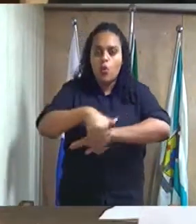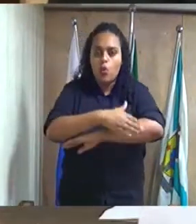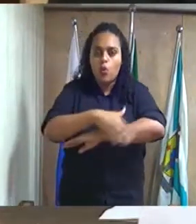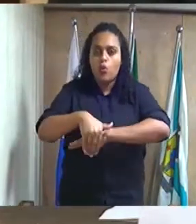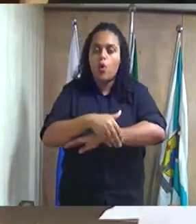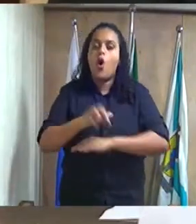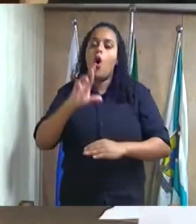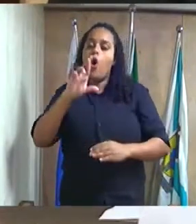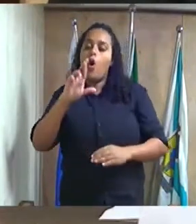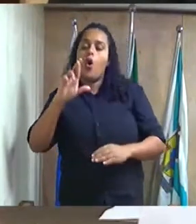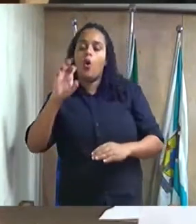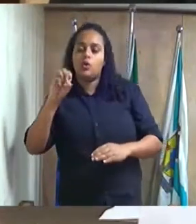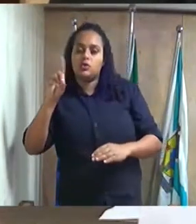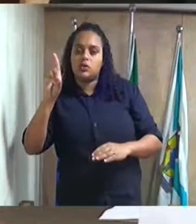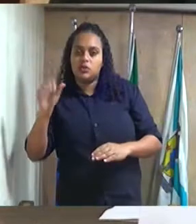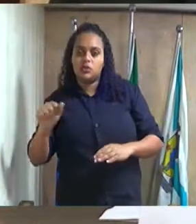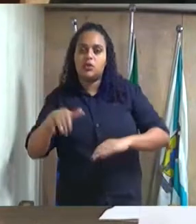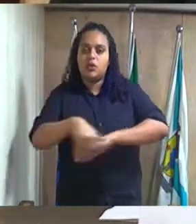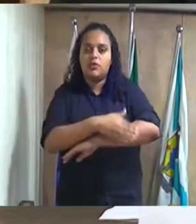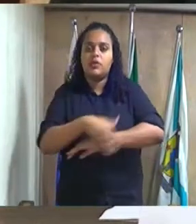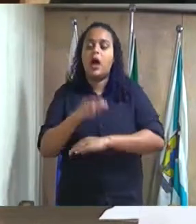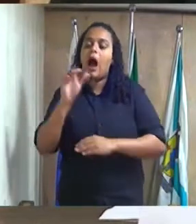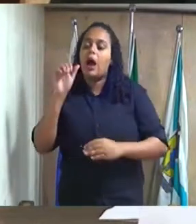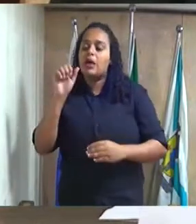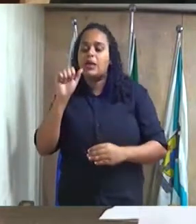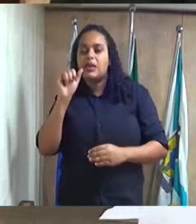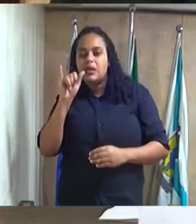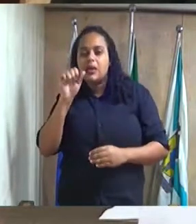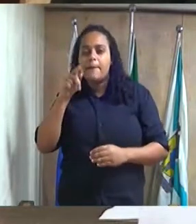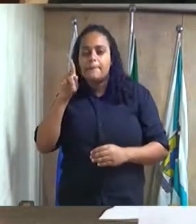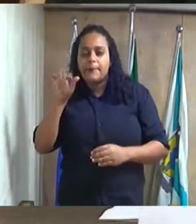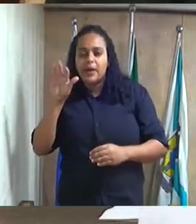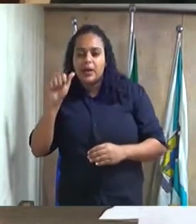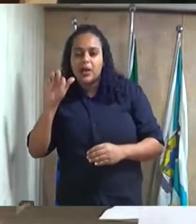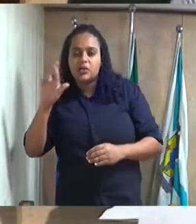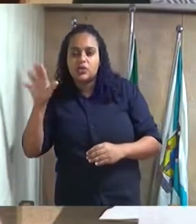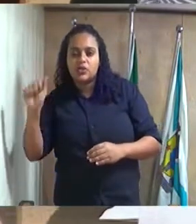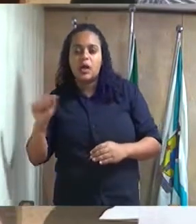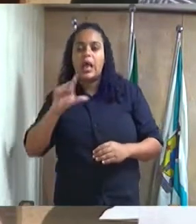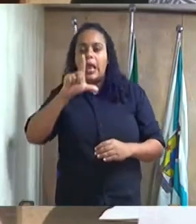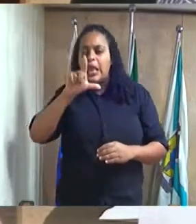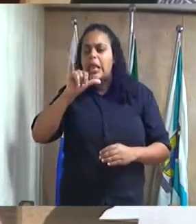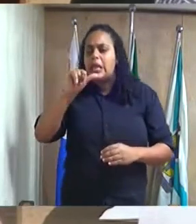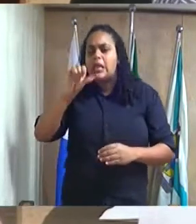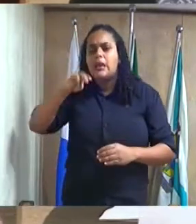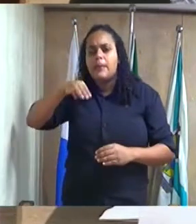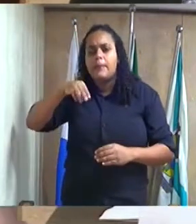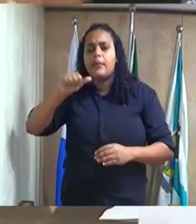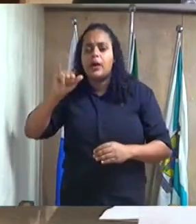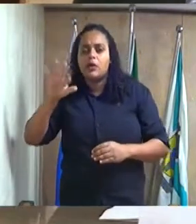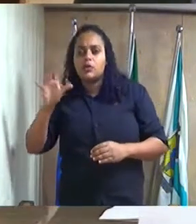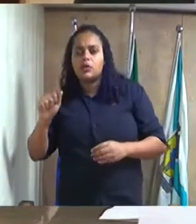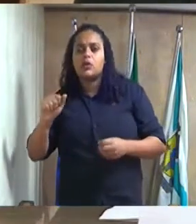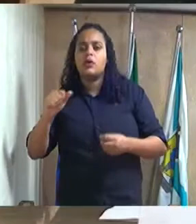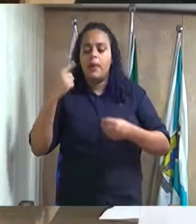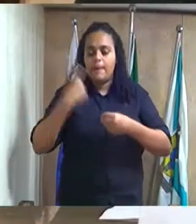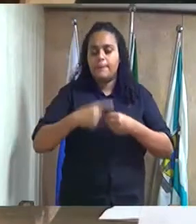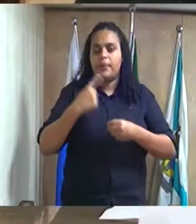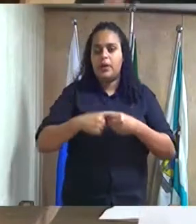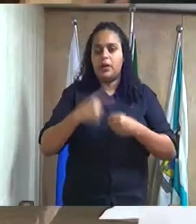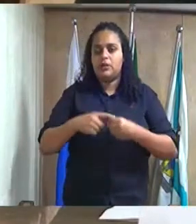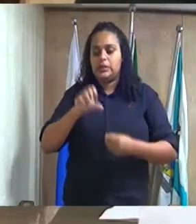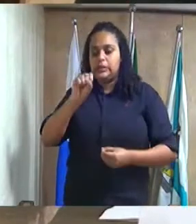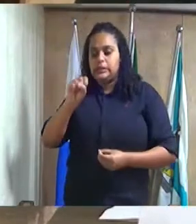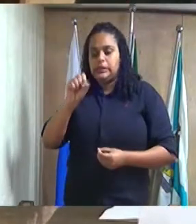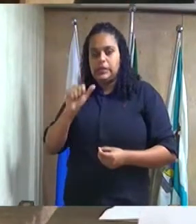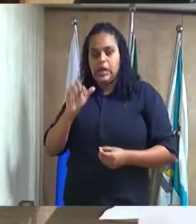e as ruas Imperatriz Coronel Nilo Gonçalves e Leopoldina localizadas no bairro Saracoruna